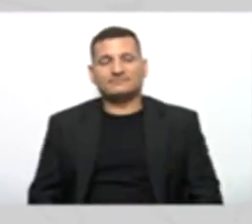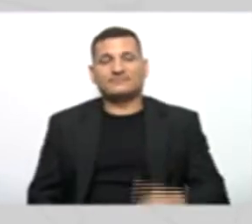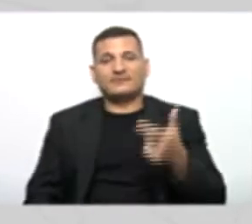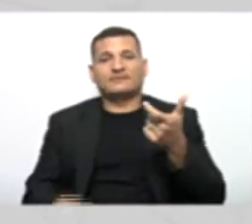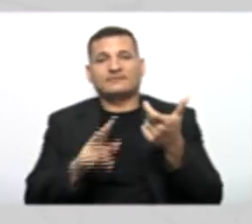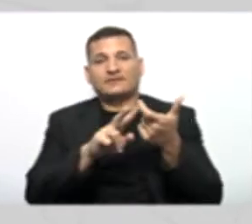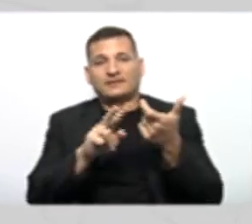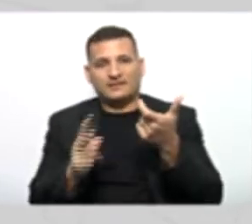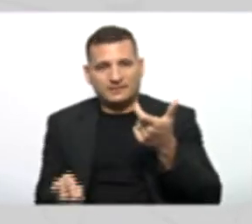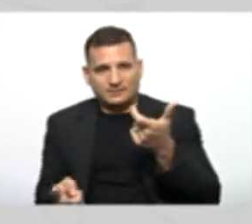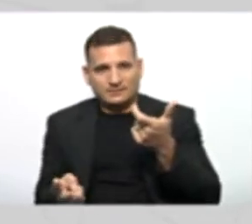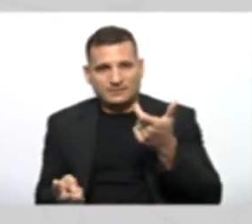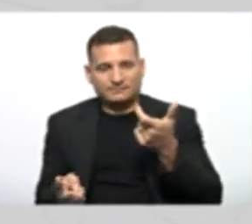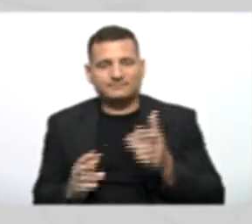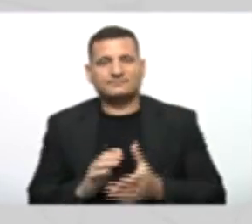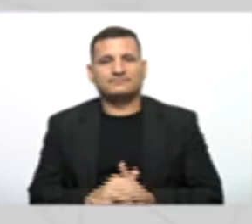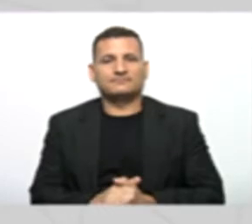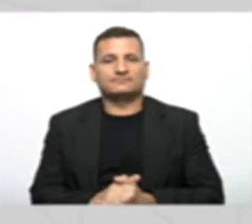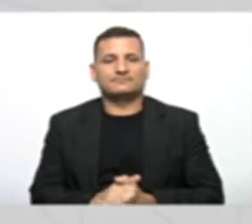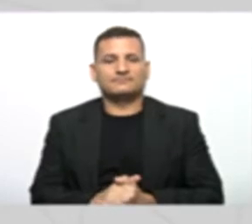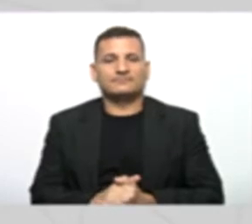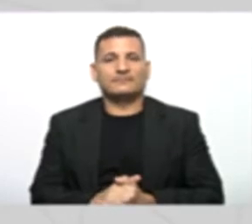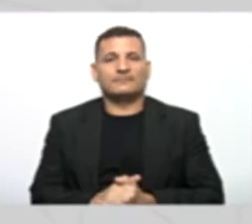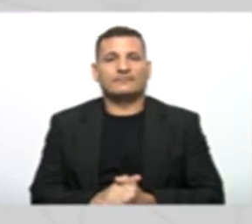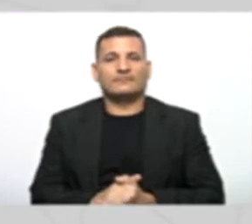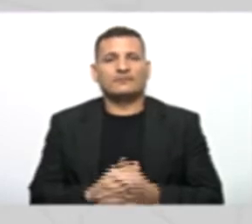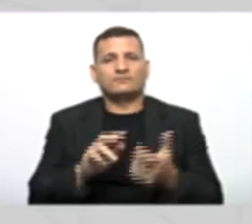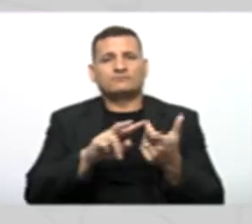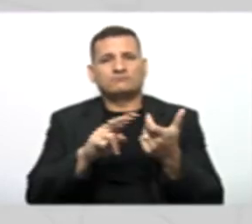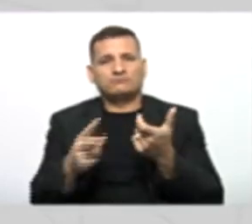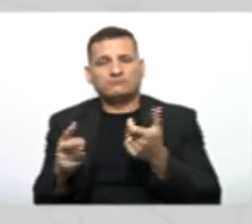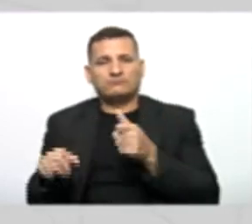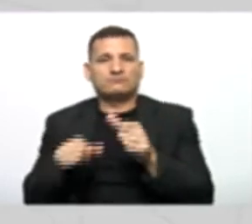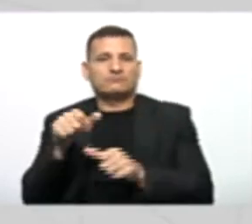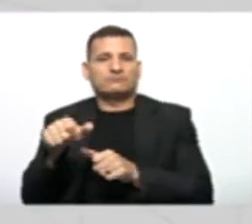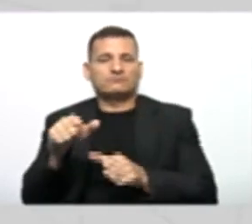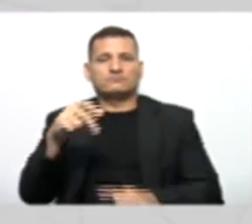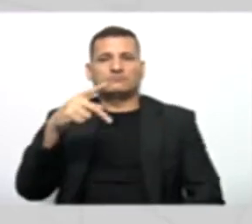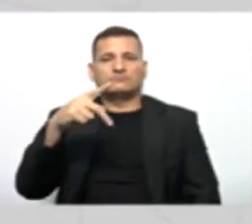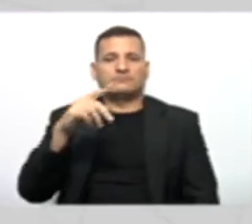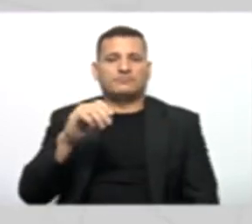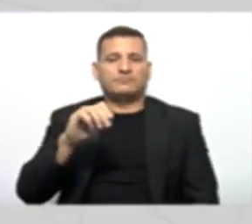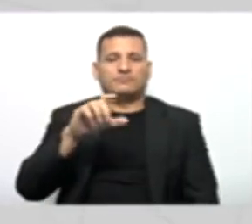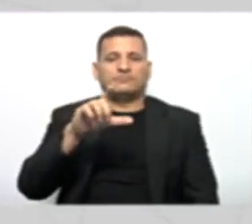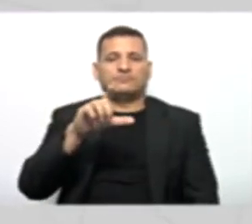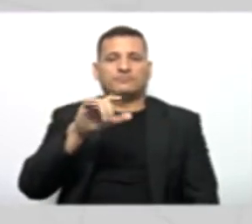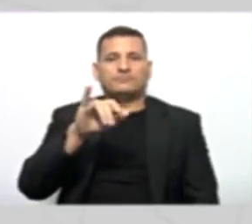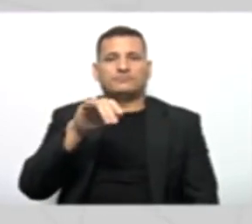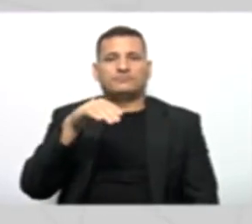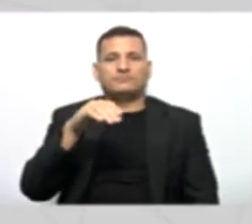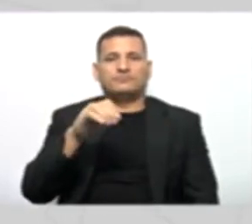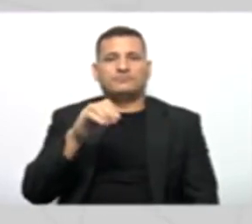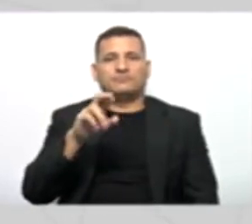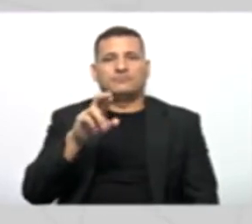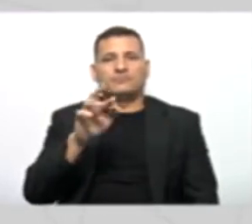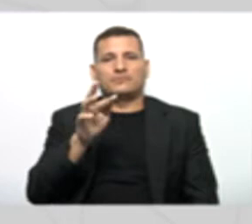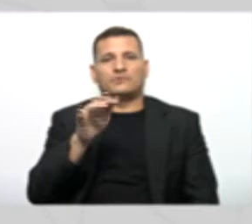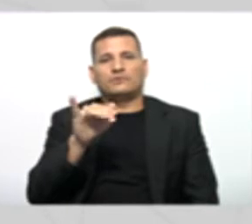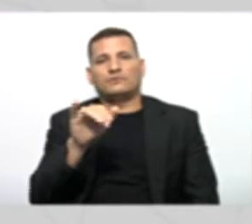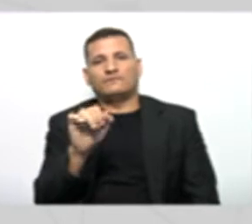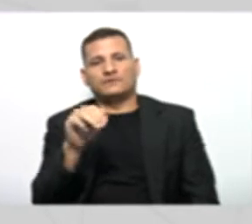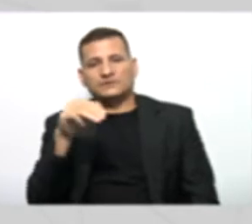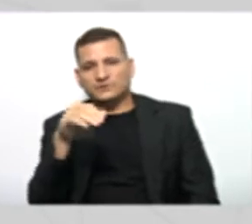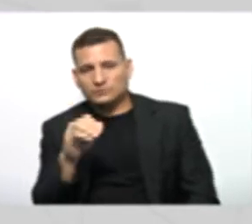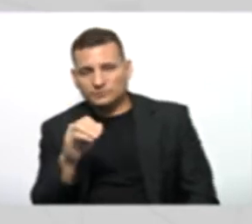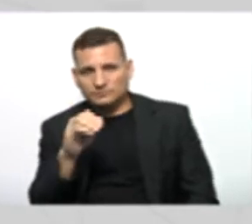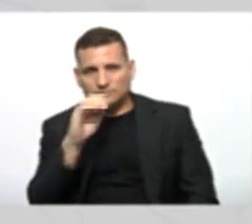polimorfismo. Eu vou pedir um pouco mais de atenção de vocês, porque esse conteúdo de herança e polimorfismo, ele vai ficando